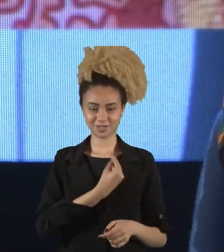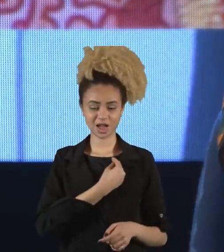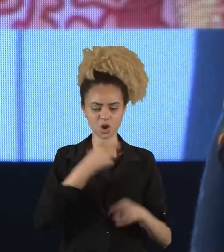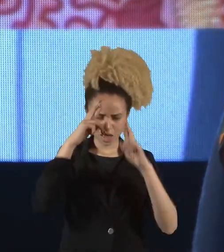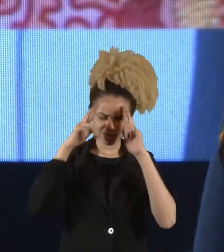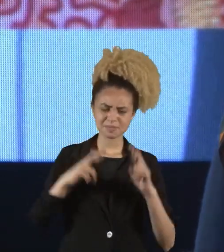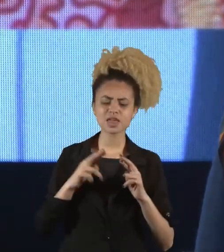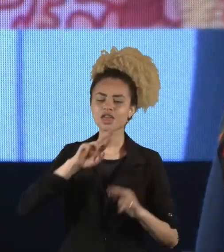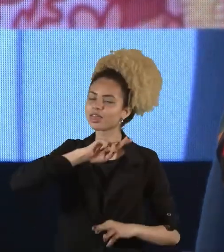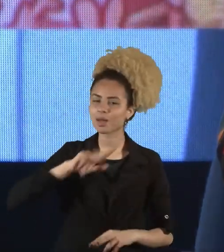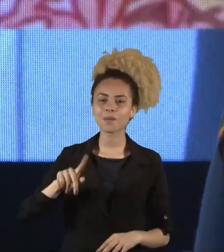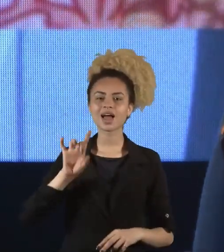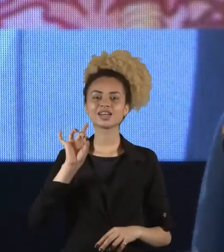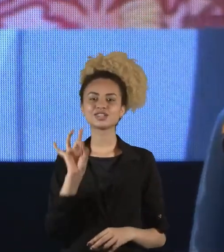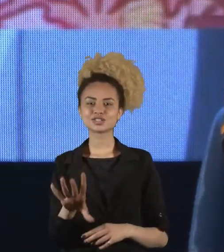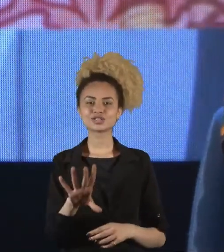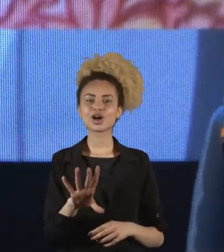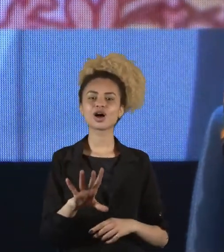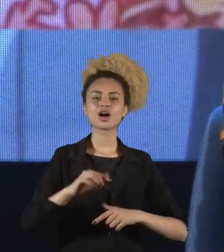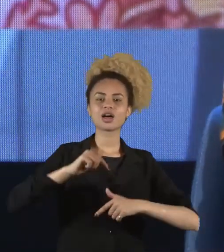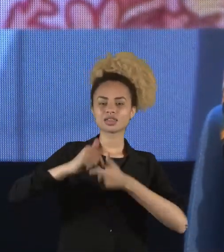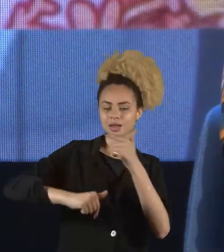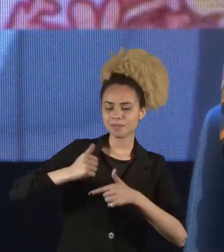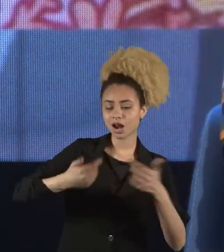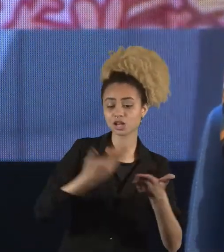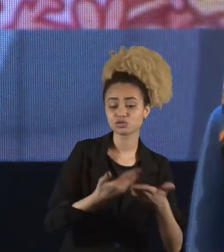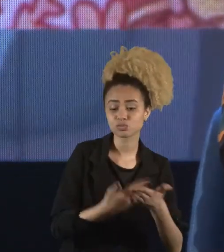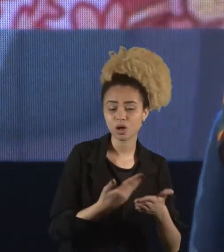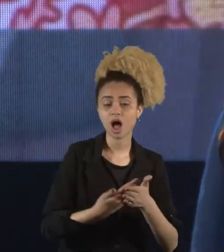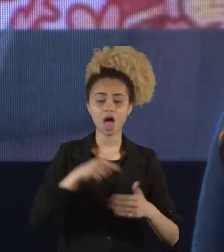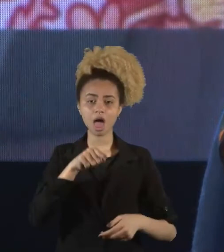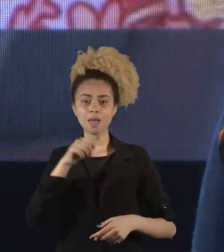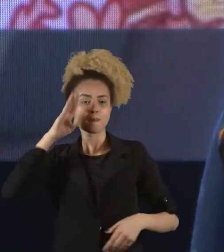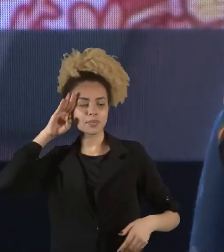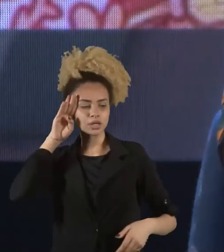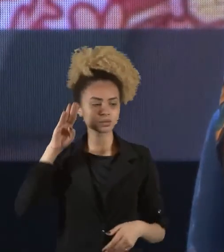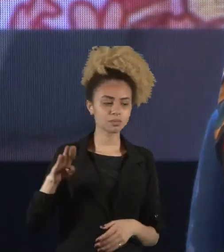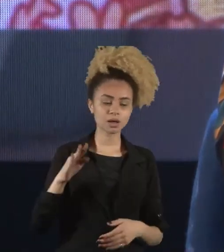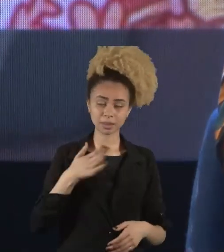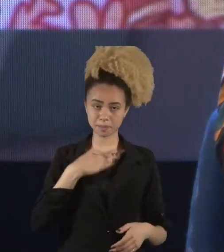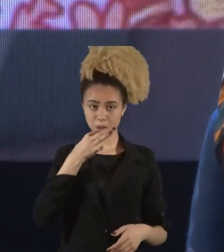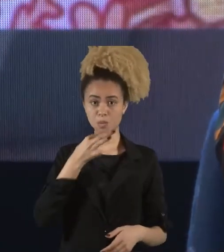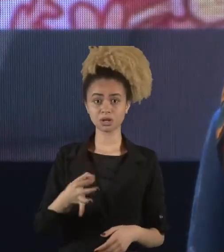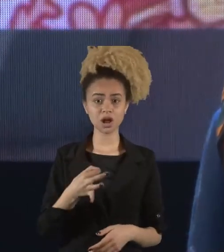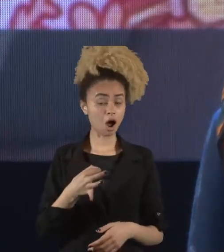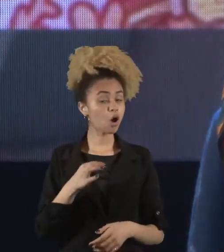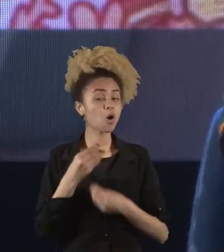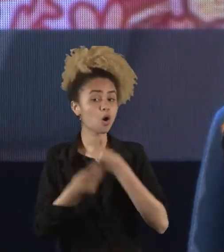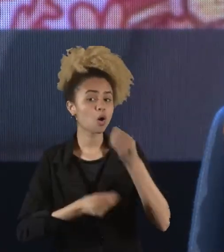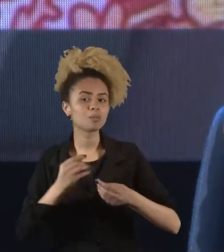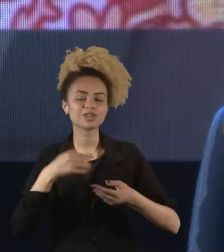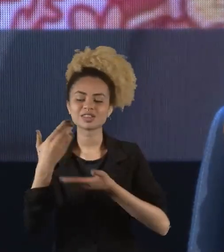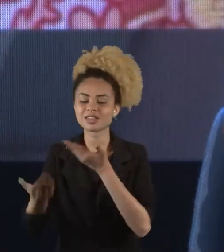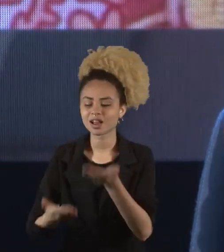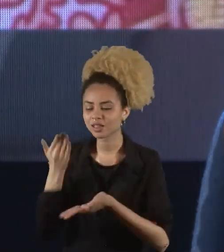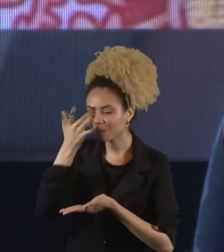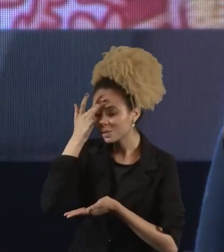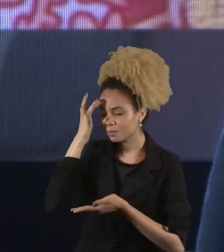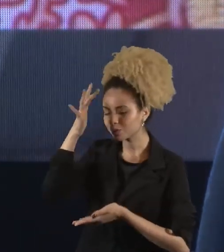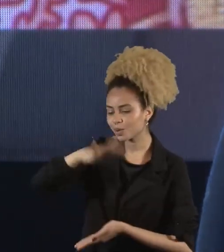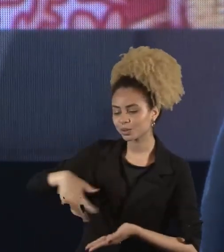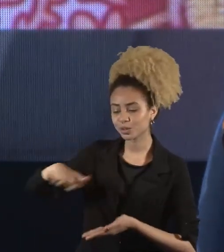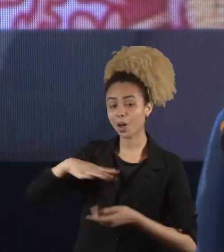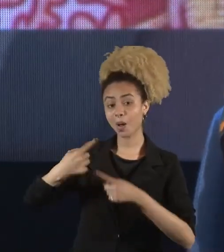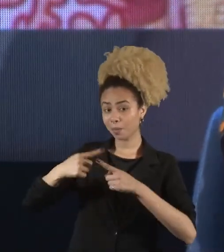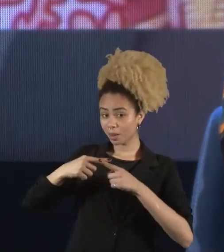estudo. Isso também é fundamental, mas ele é fruto, especialmente, na minha opinião, de como nós tratamos as pessoas ao nosso redor.